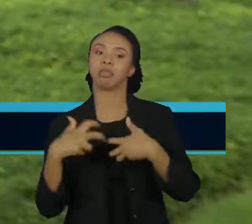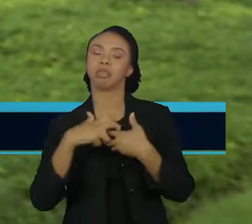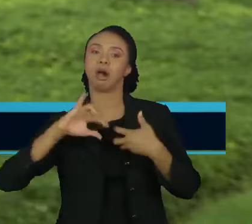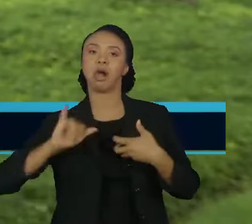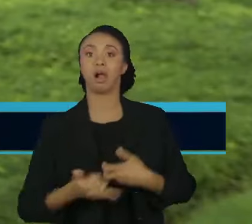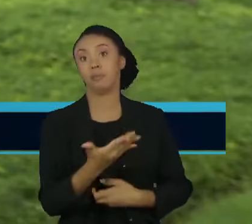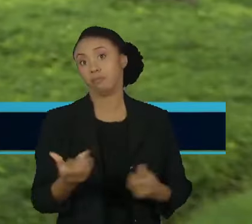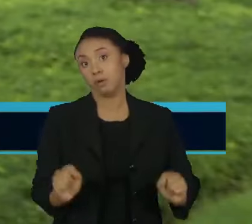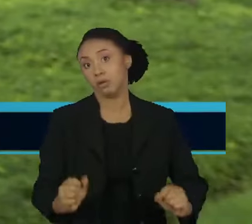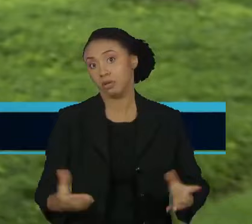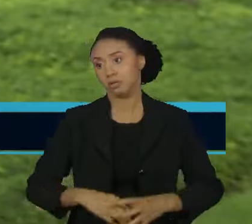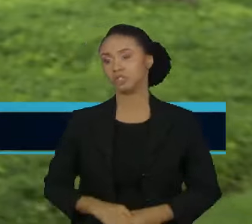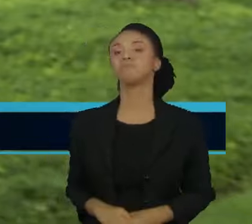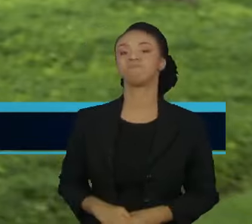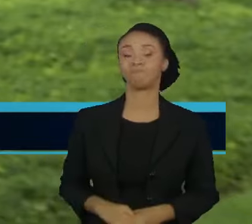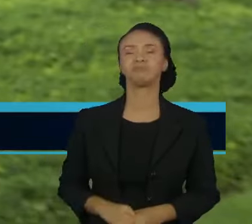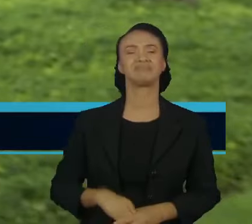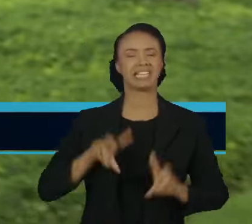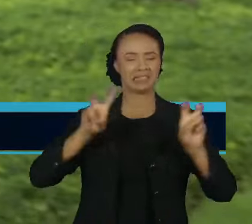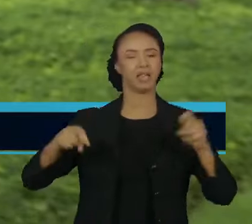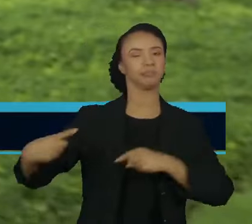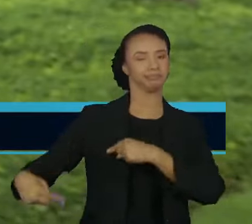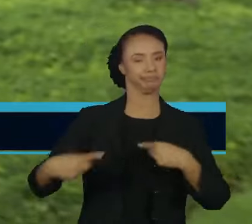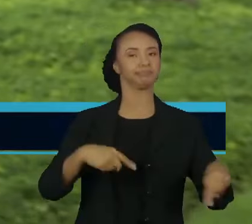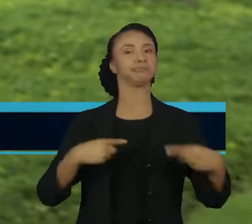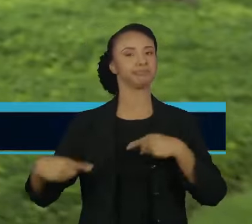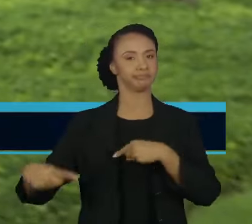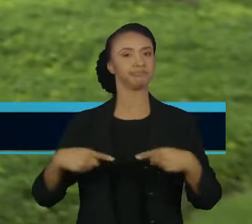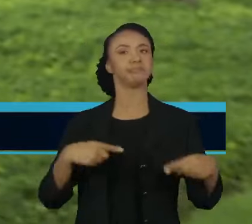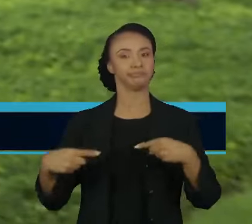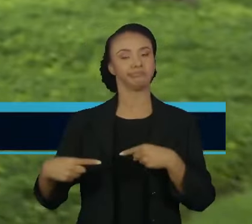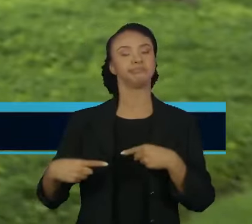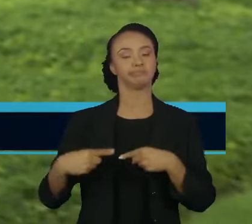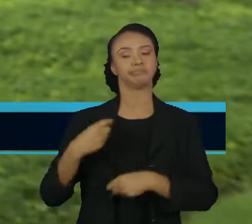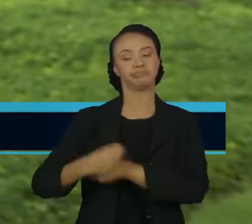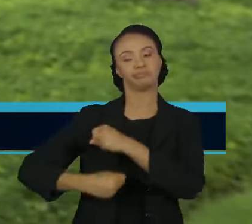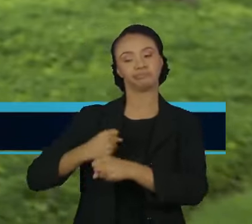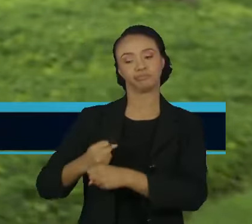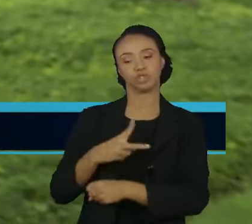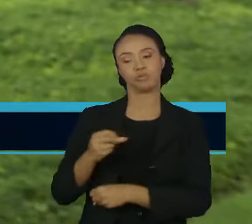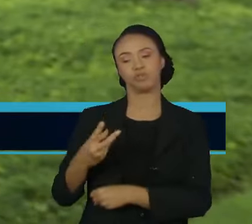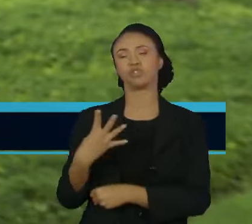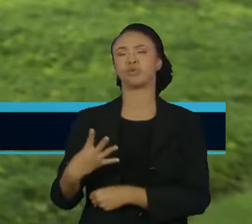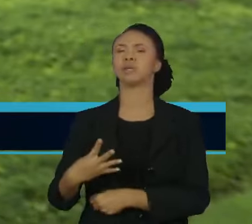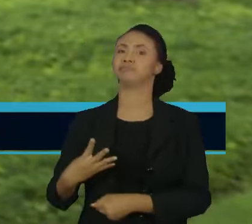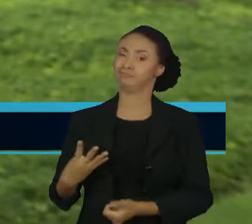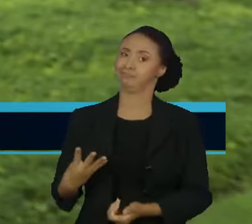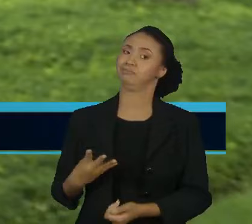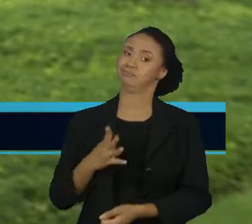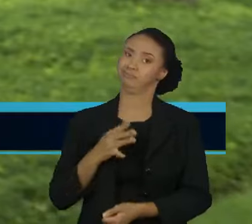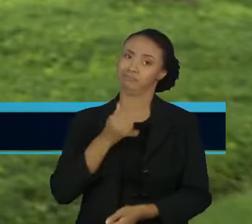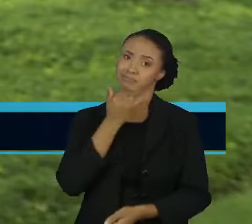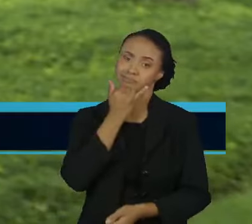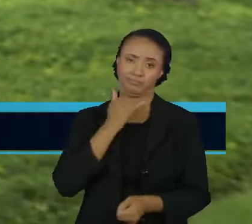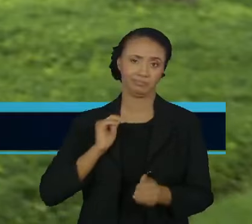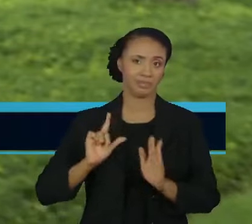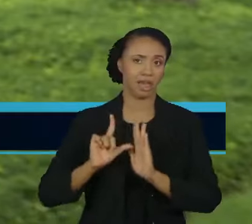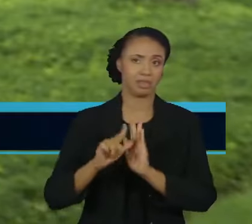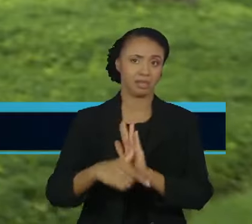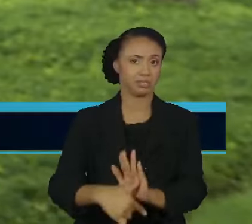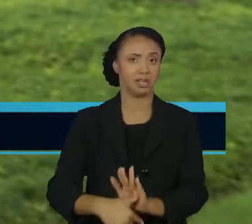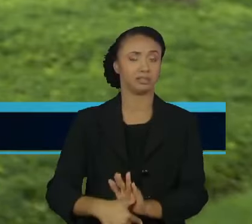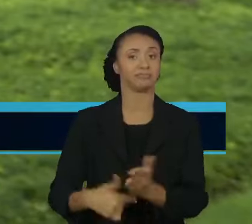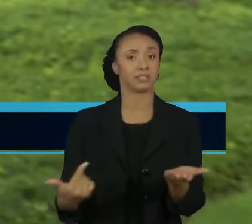A discussão sobre inteligência artificial no pleito de 2024 está atrasada. Regras que alteram o processo